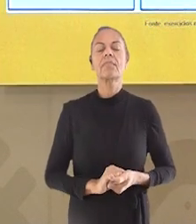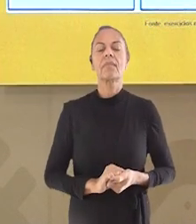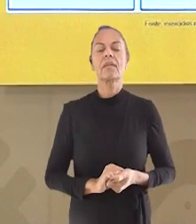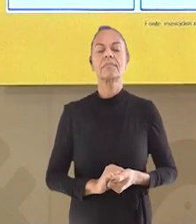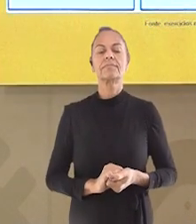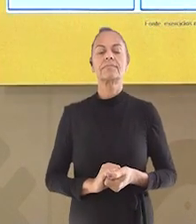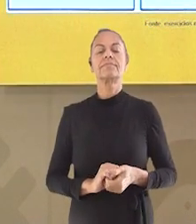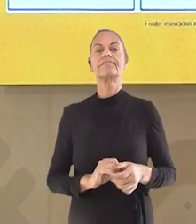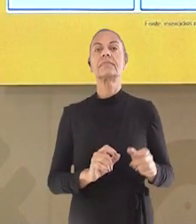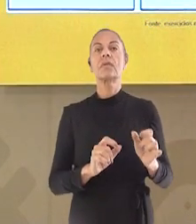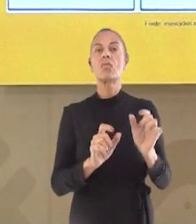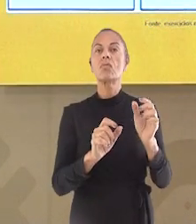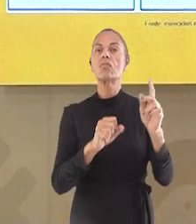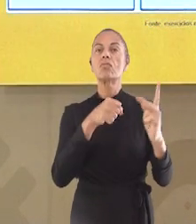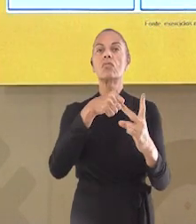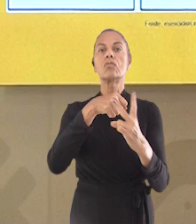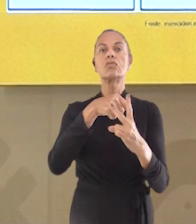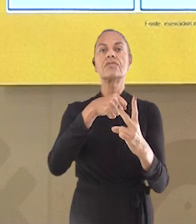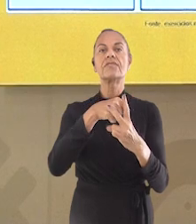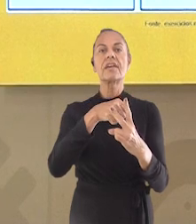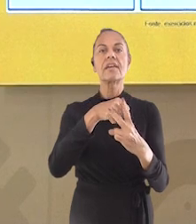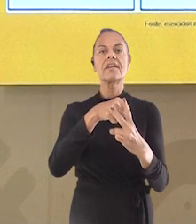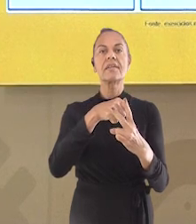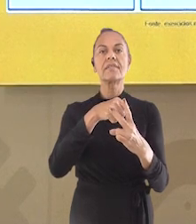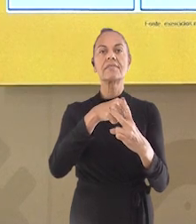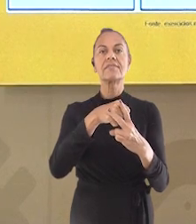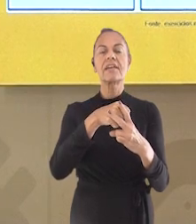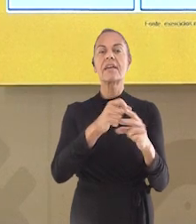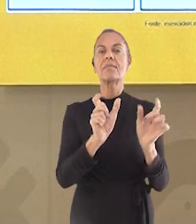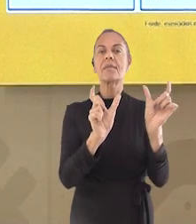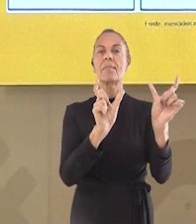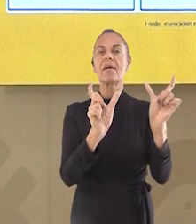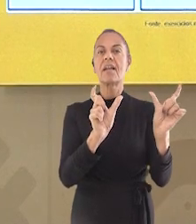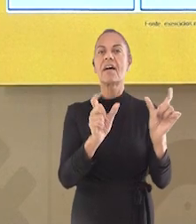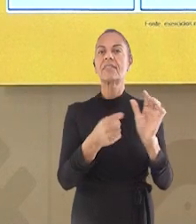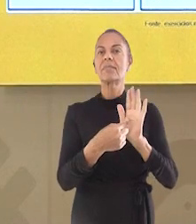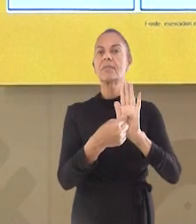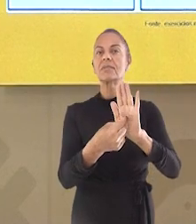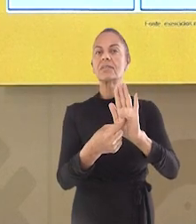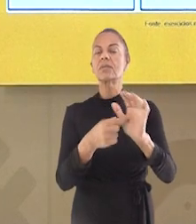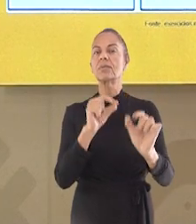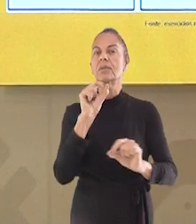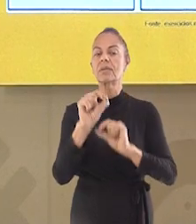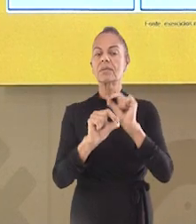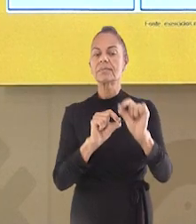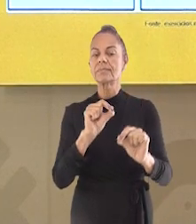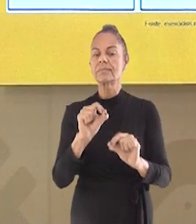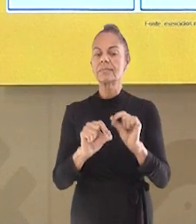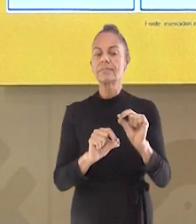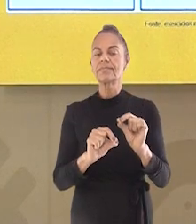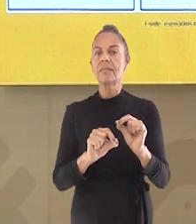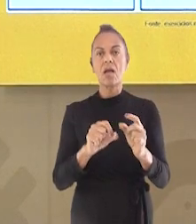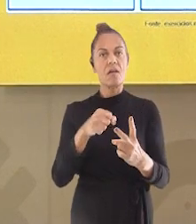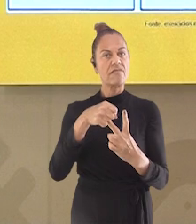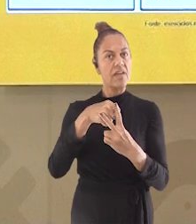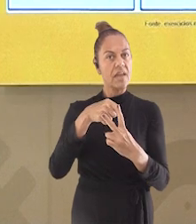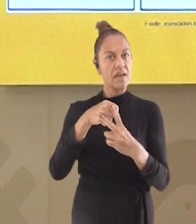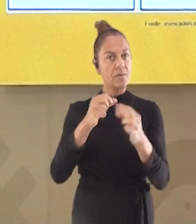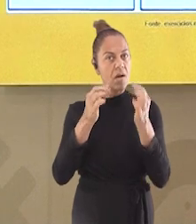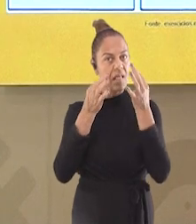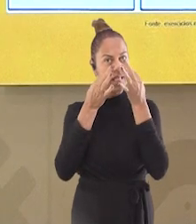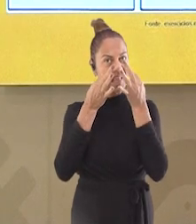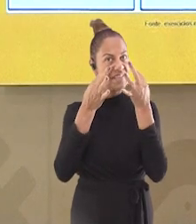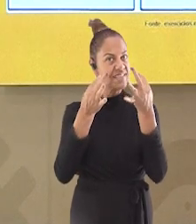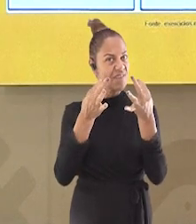Os verbos na história em quadrinho abaixo estão indicando uma... Vamos relembrar outra vez a história. Prestando bastante